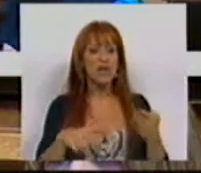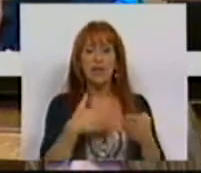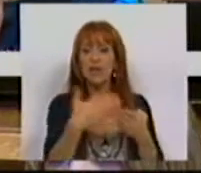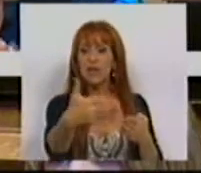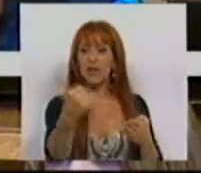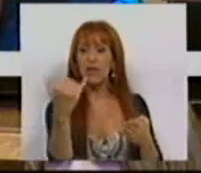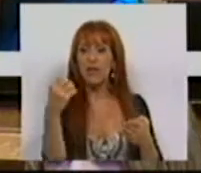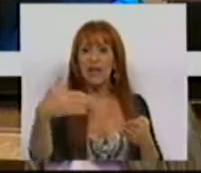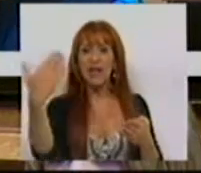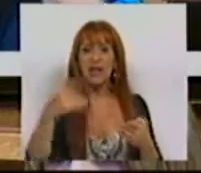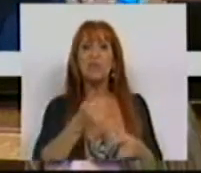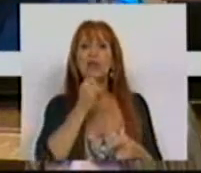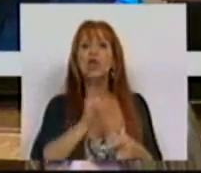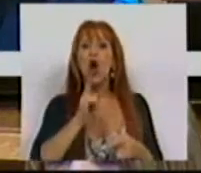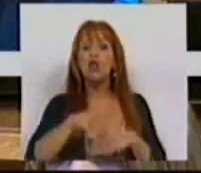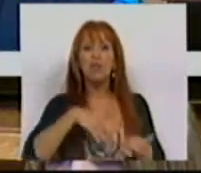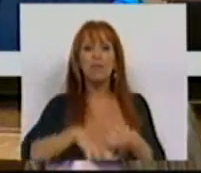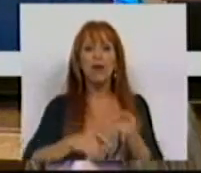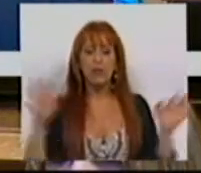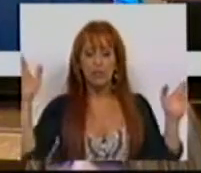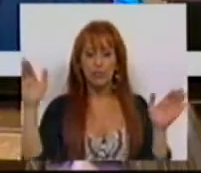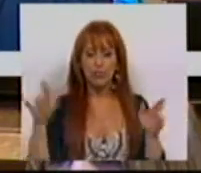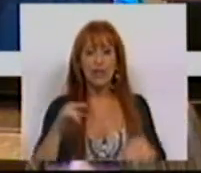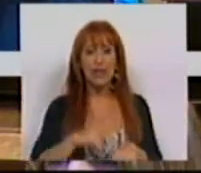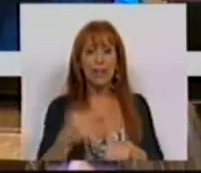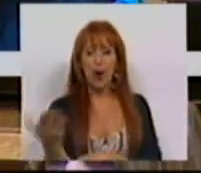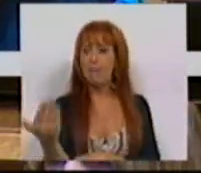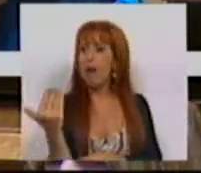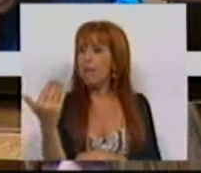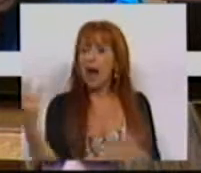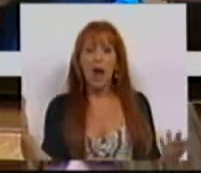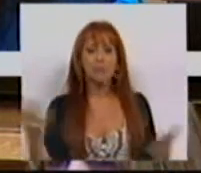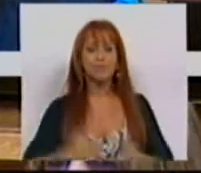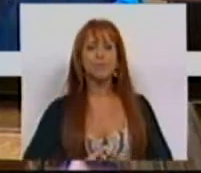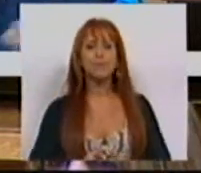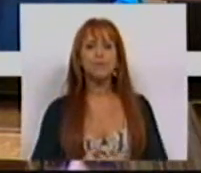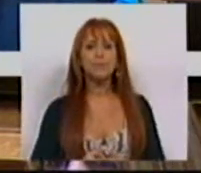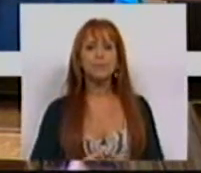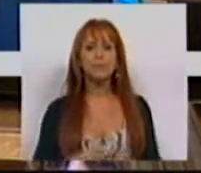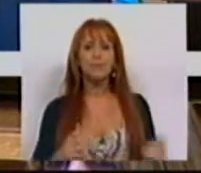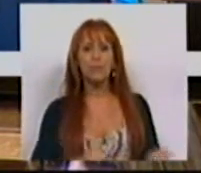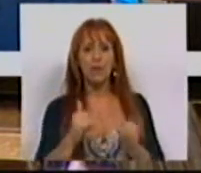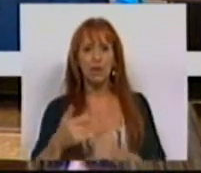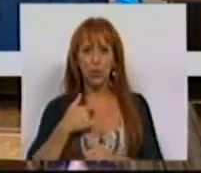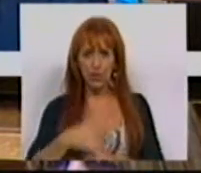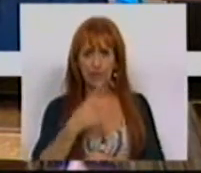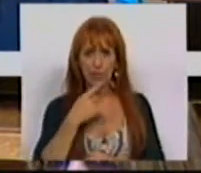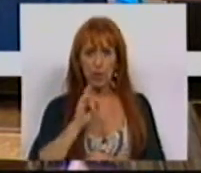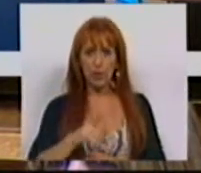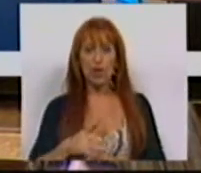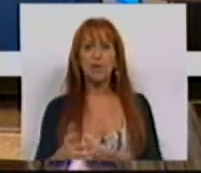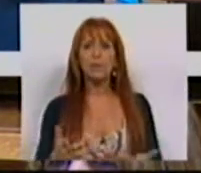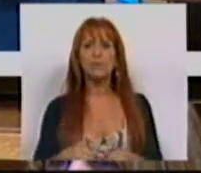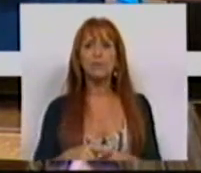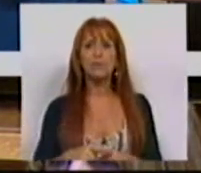os 120 dias. Que medidas é que estão a ser tomadas para diminuir este tempo de espera? Por outro lado, gostava de lhe perguntar